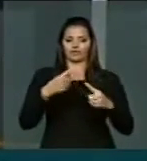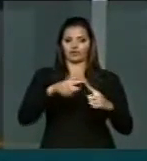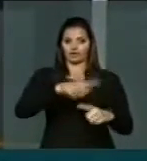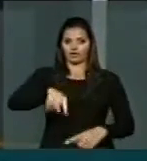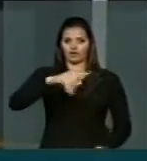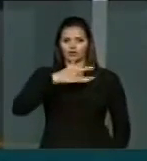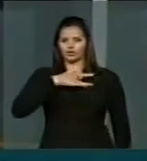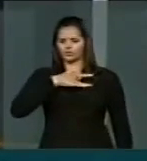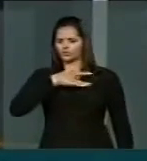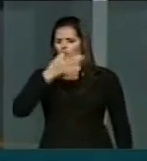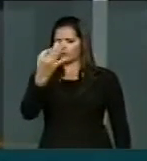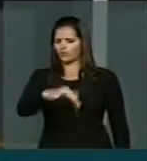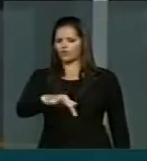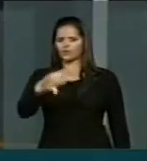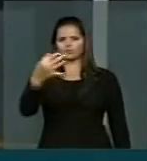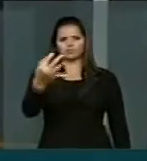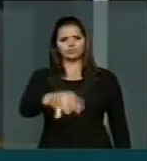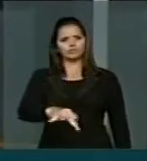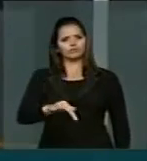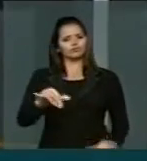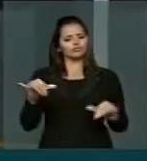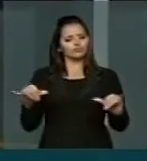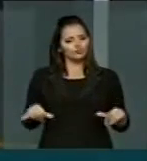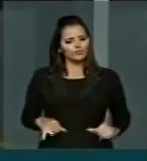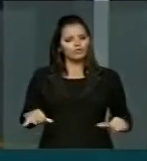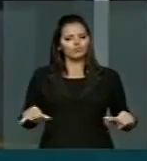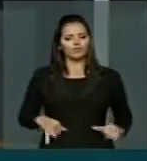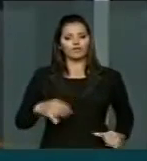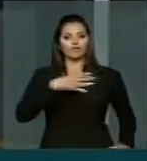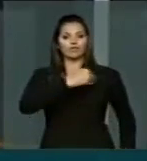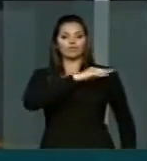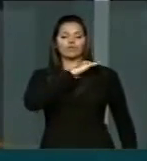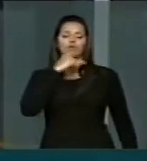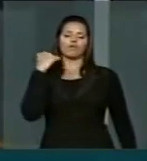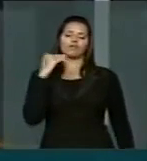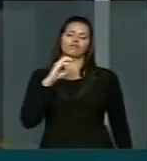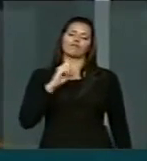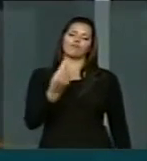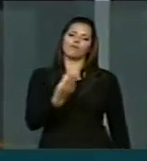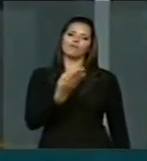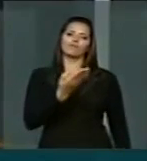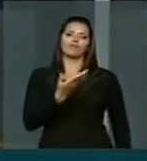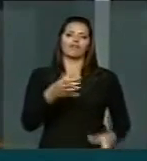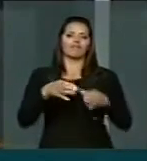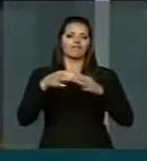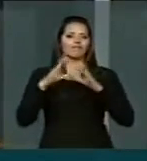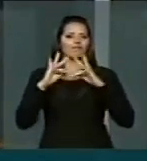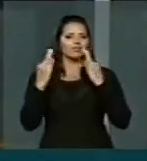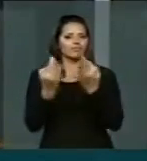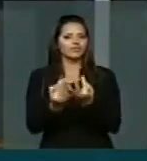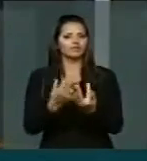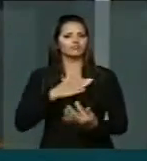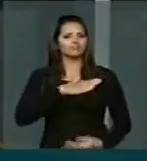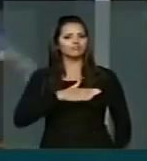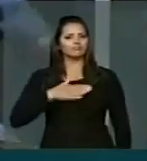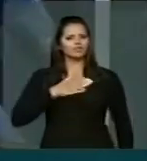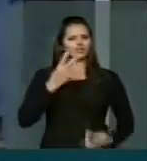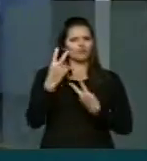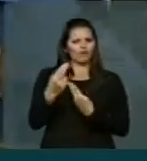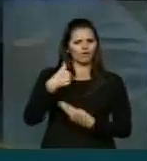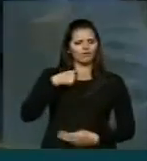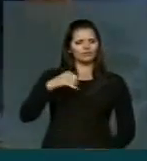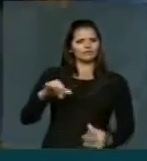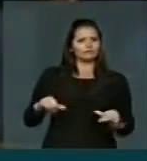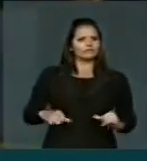a dor e o sofrimento de perder um filho ou um ente querido, como eu passei, não consigo